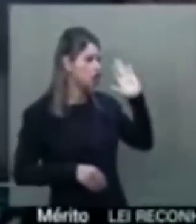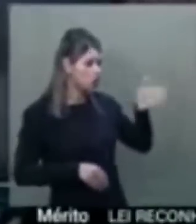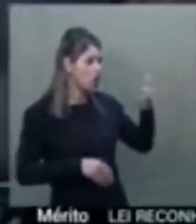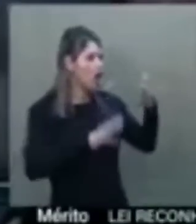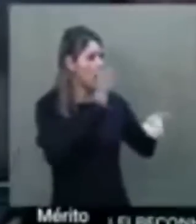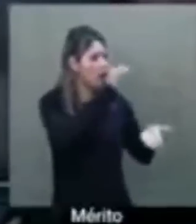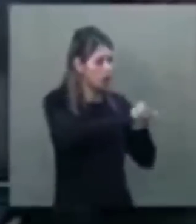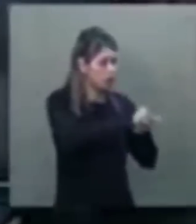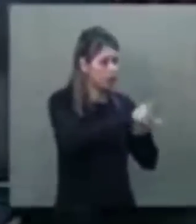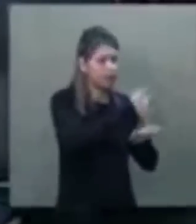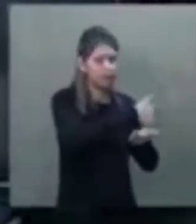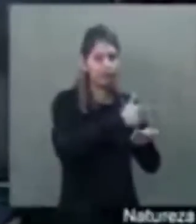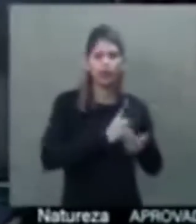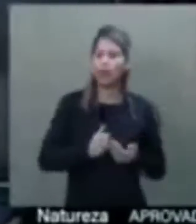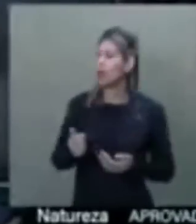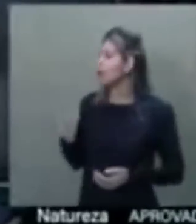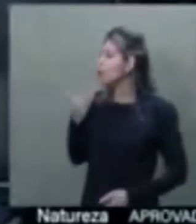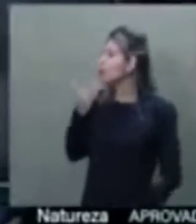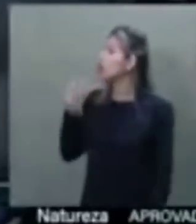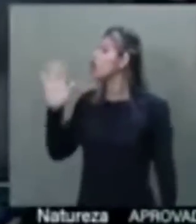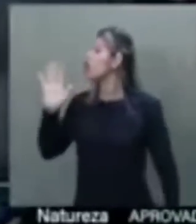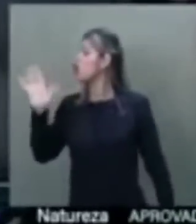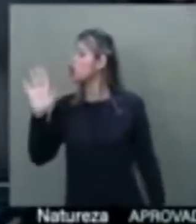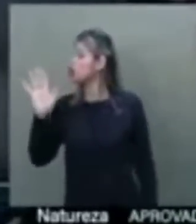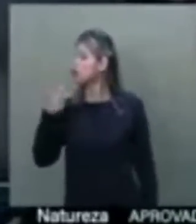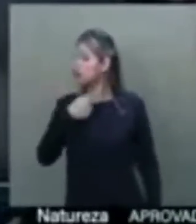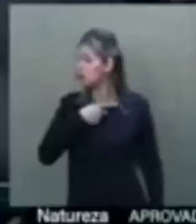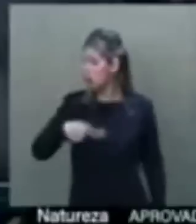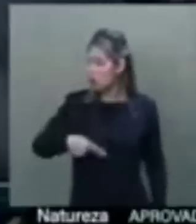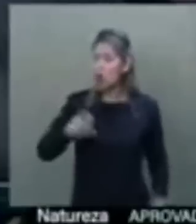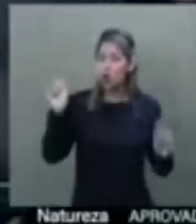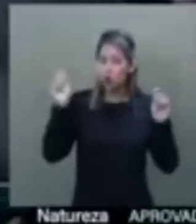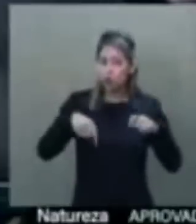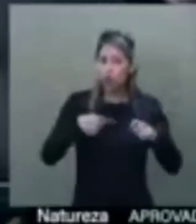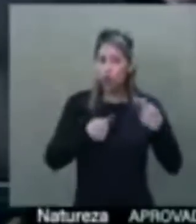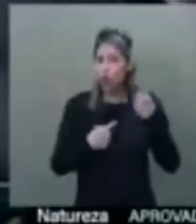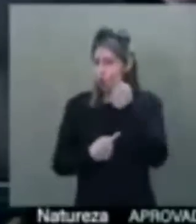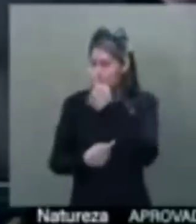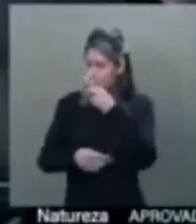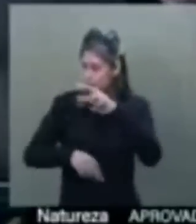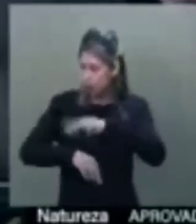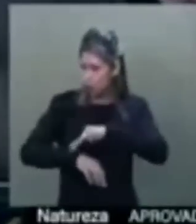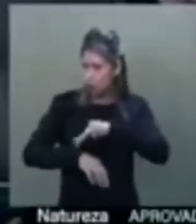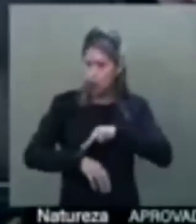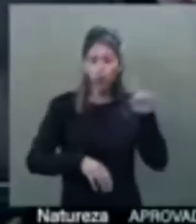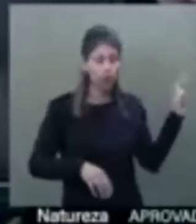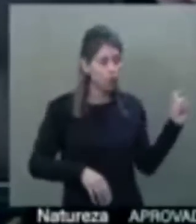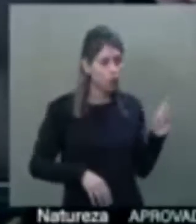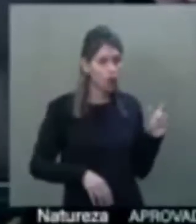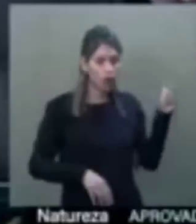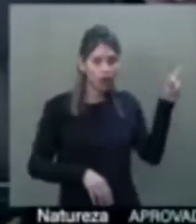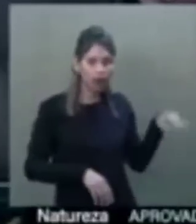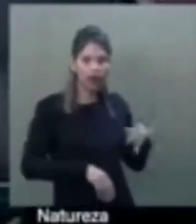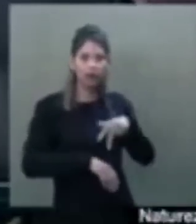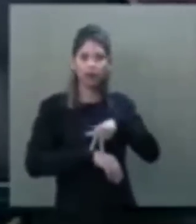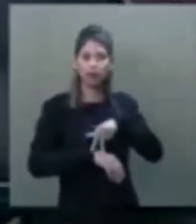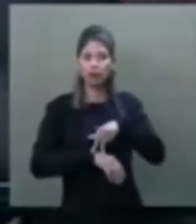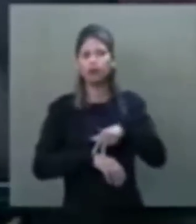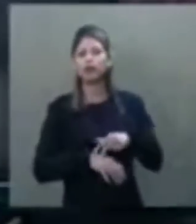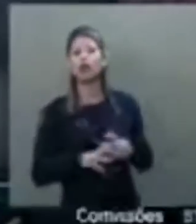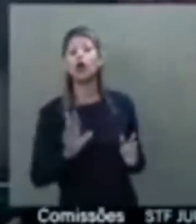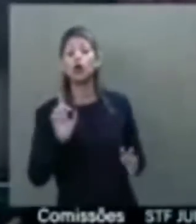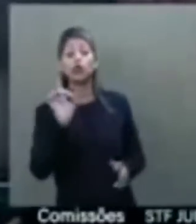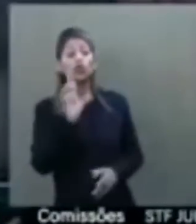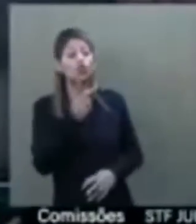Carlos Portinho. Nós temos um minuto para as saudações do senador Assir Gurgas. Eu queria só, a título de correção,